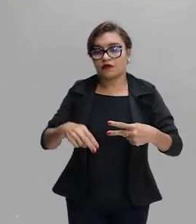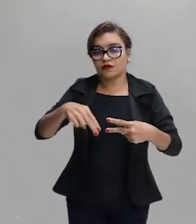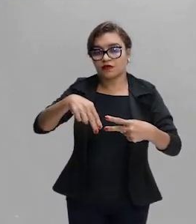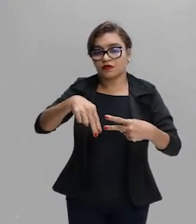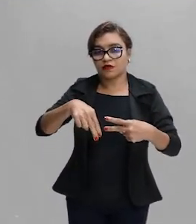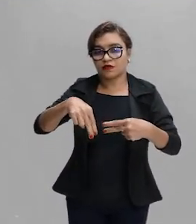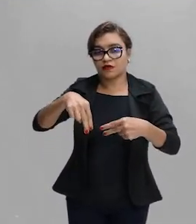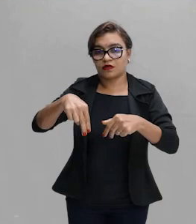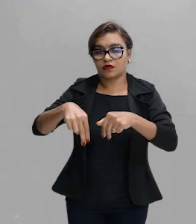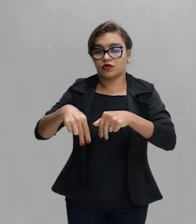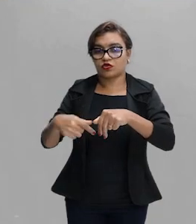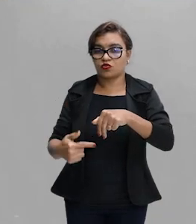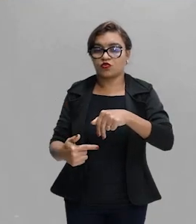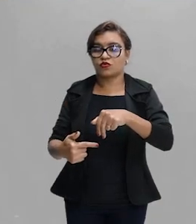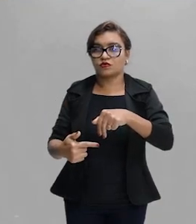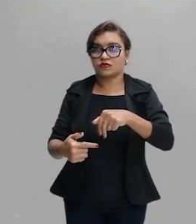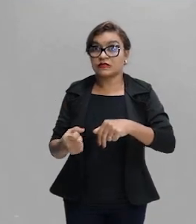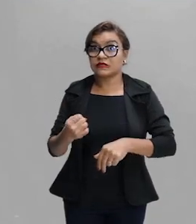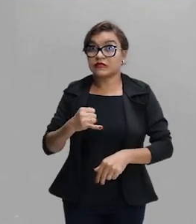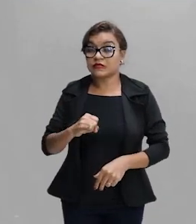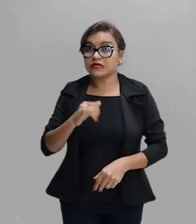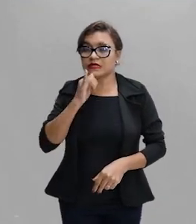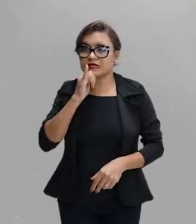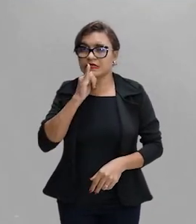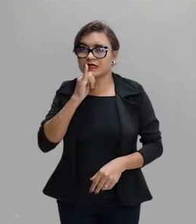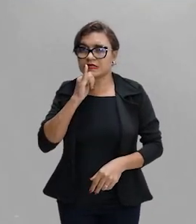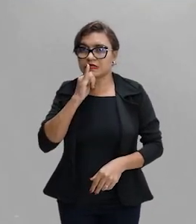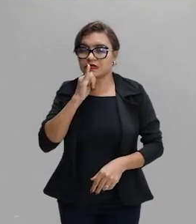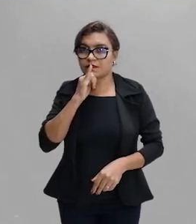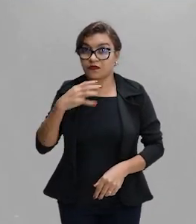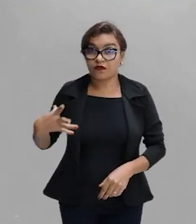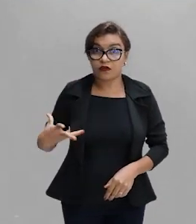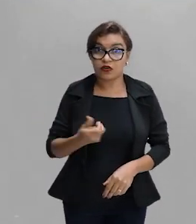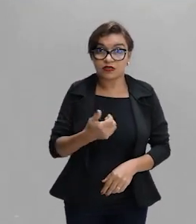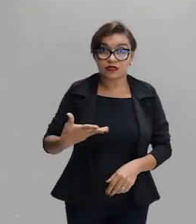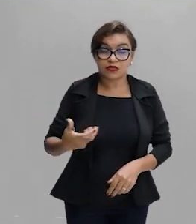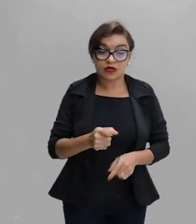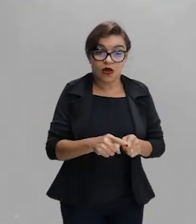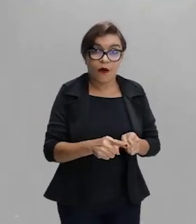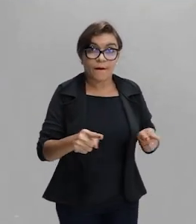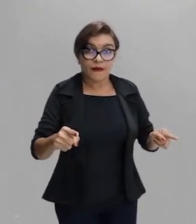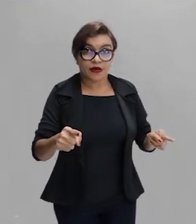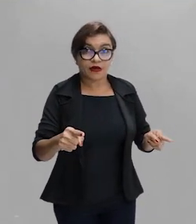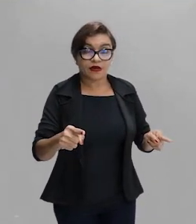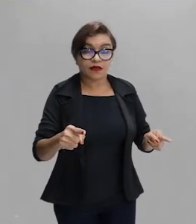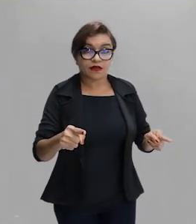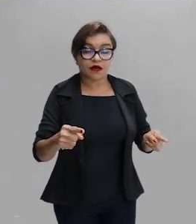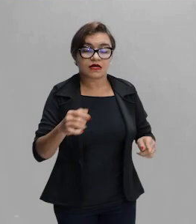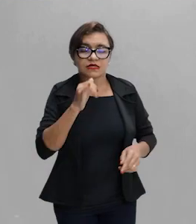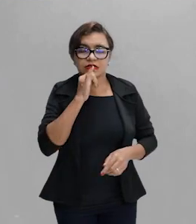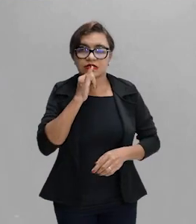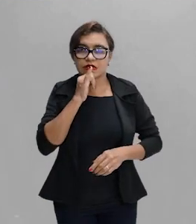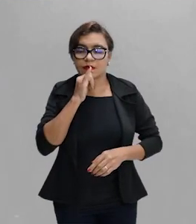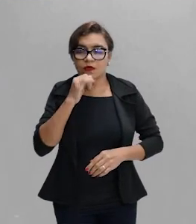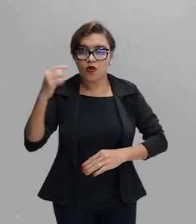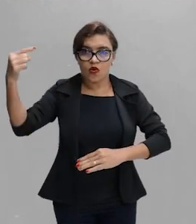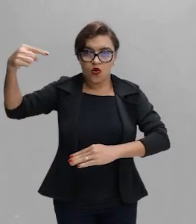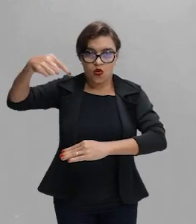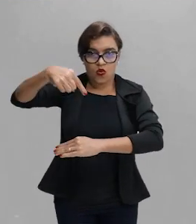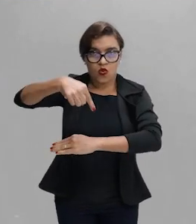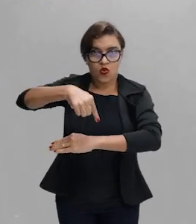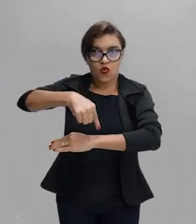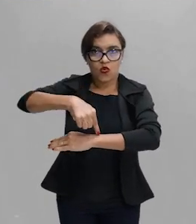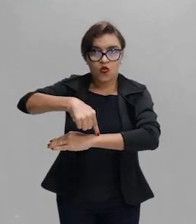índice de refração, diminui a velocidade. Se diminui a velocidade, o desvio que vai acontecer